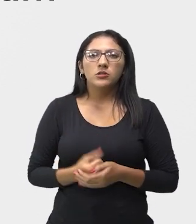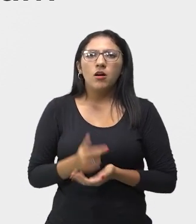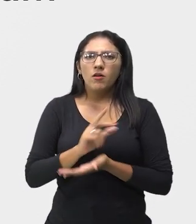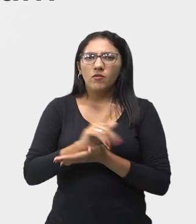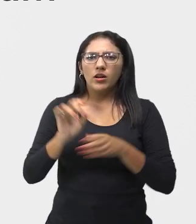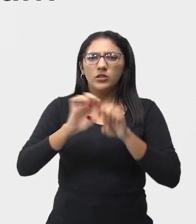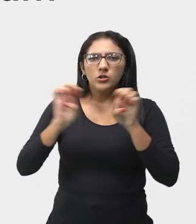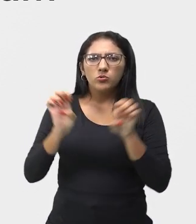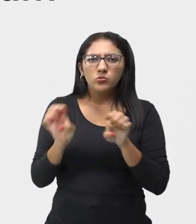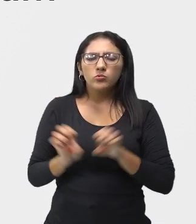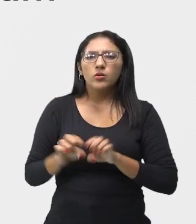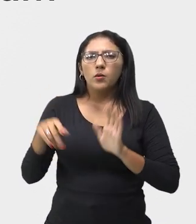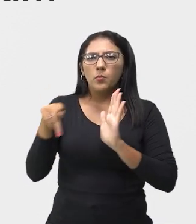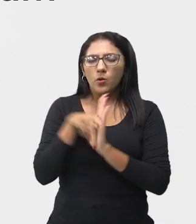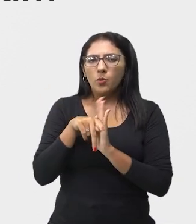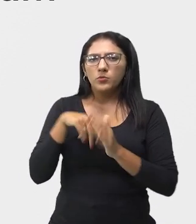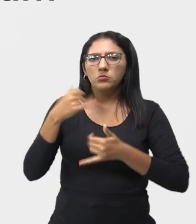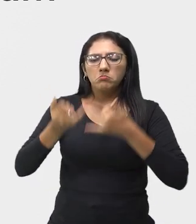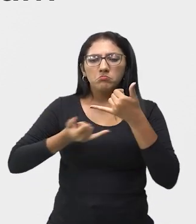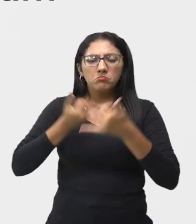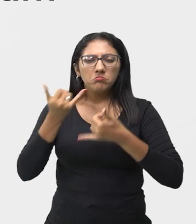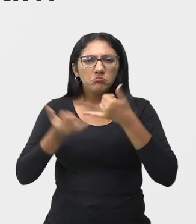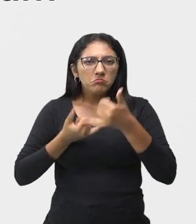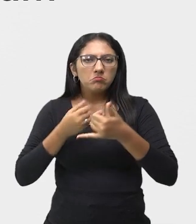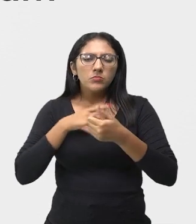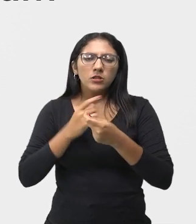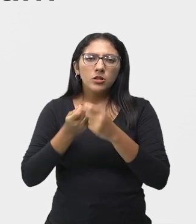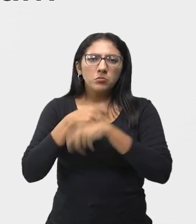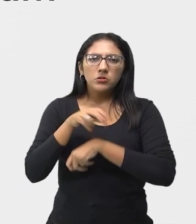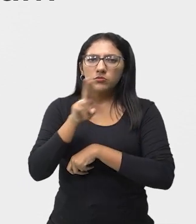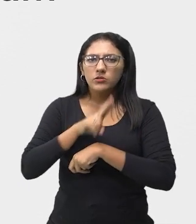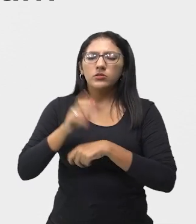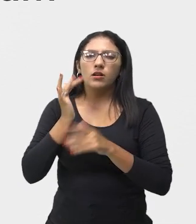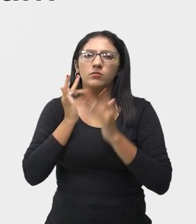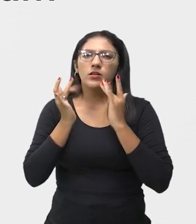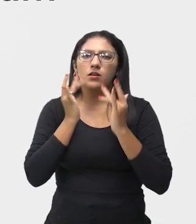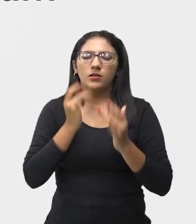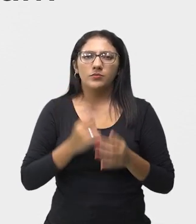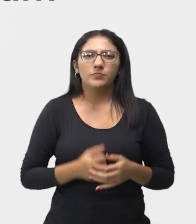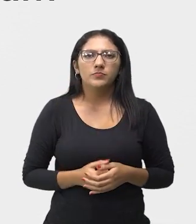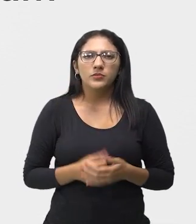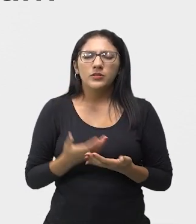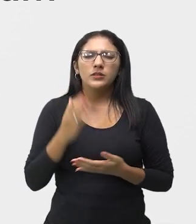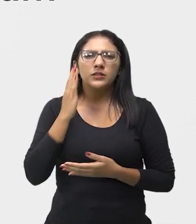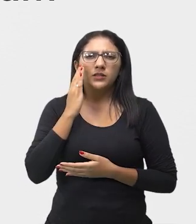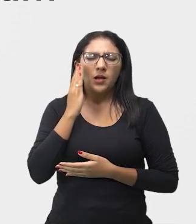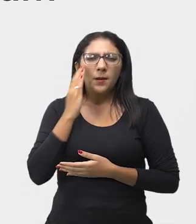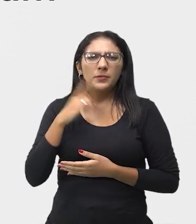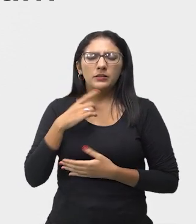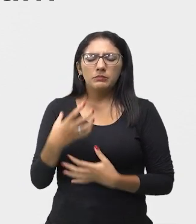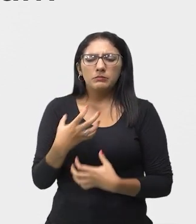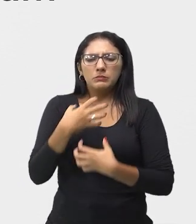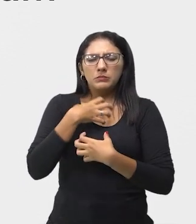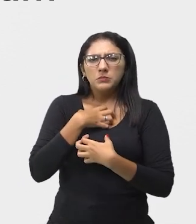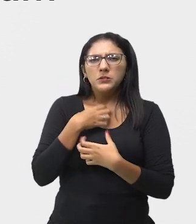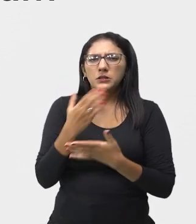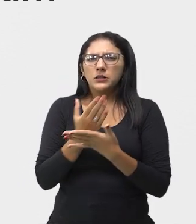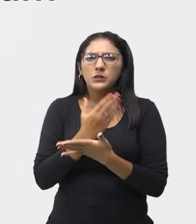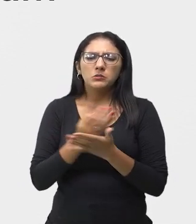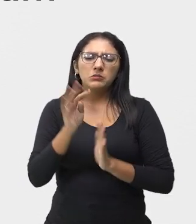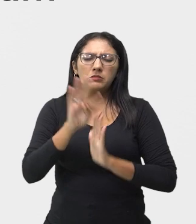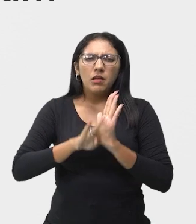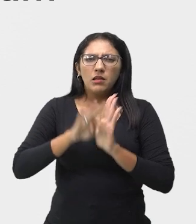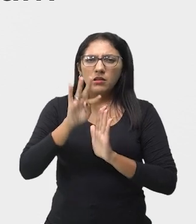estrutura de jogo que possa ser utilizado no teatro. Seja dramático a partir de textos de